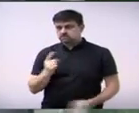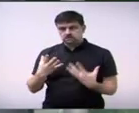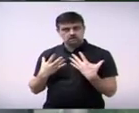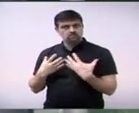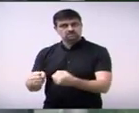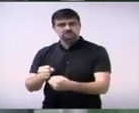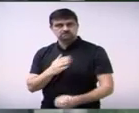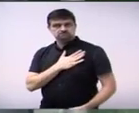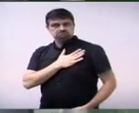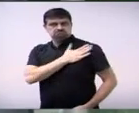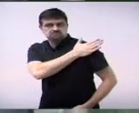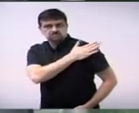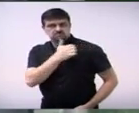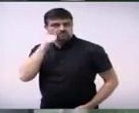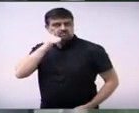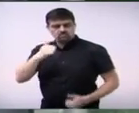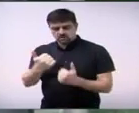essas